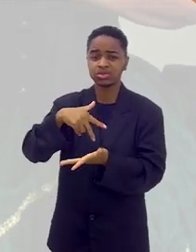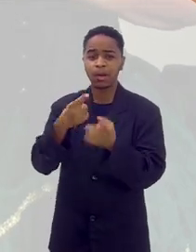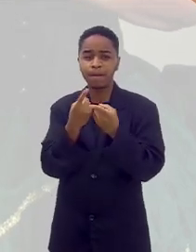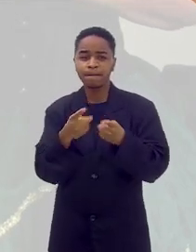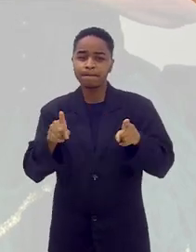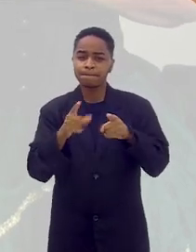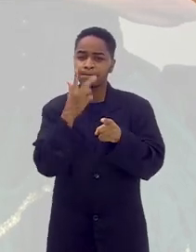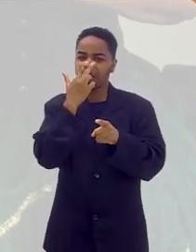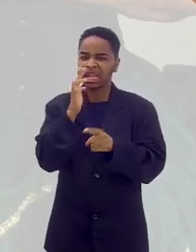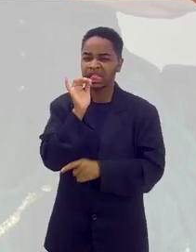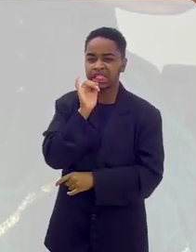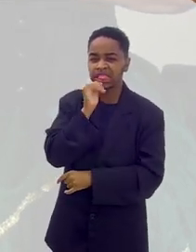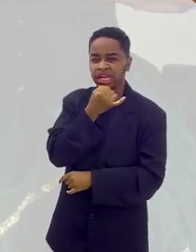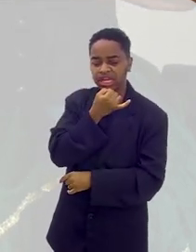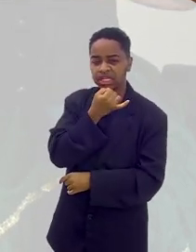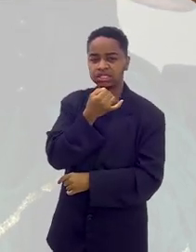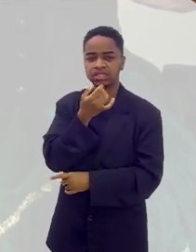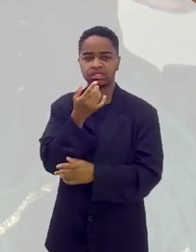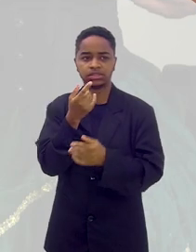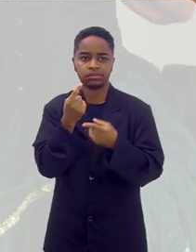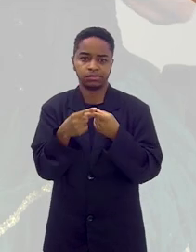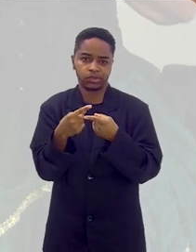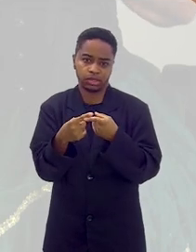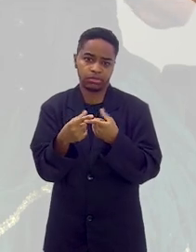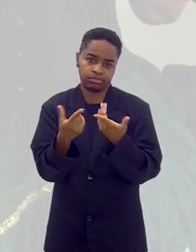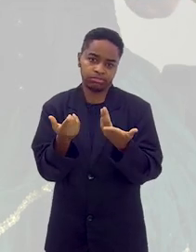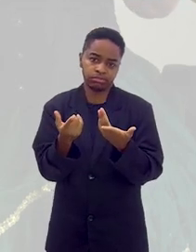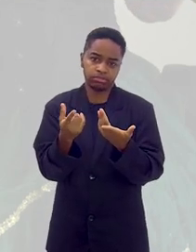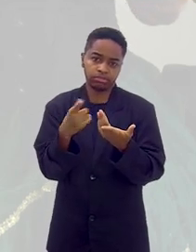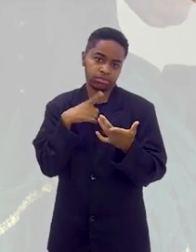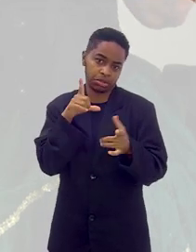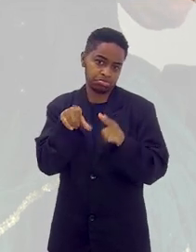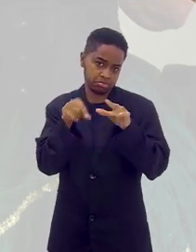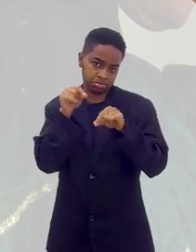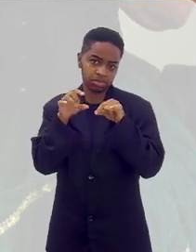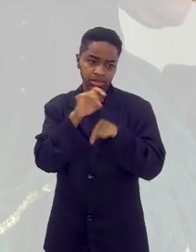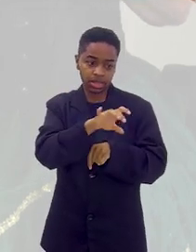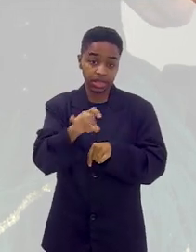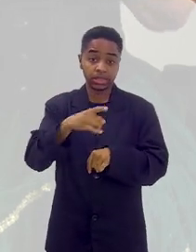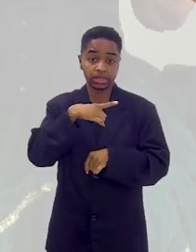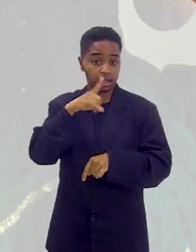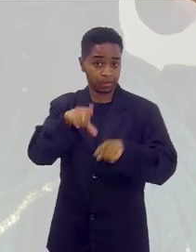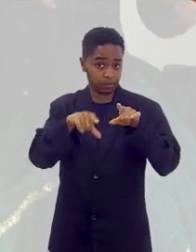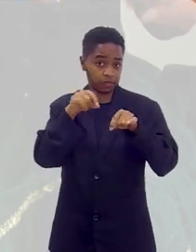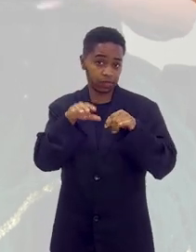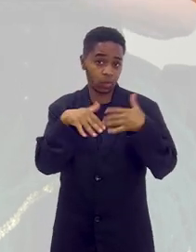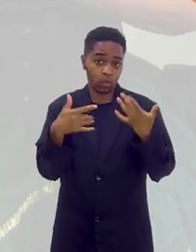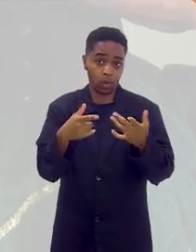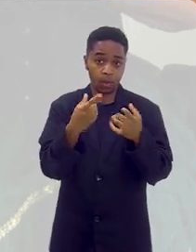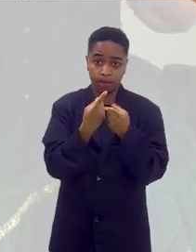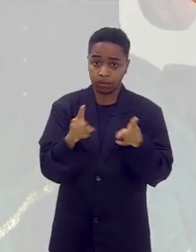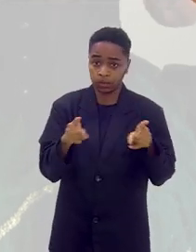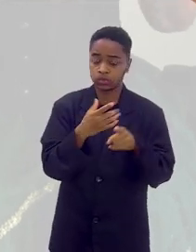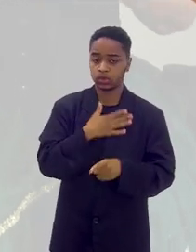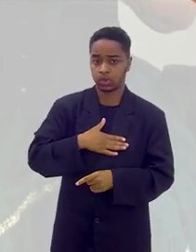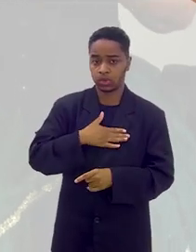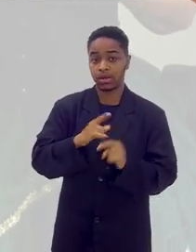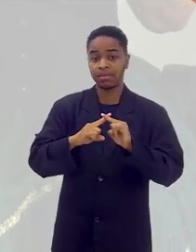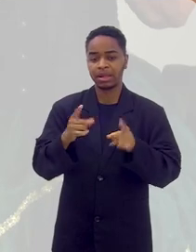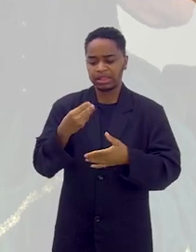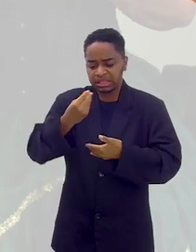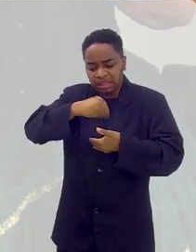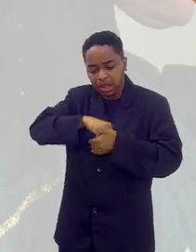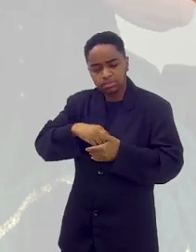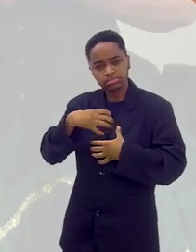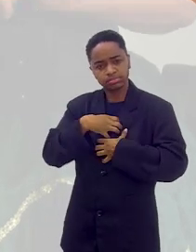uma melodia mais triste, porque é preferência também, Cada bailarina tem a sua preferência, mas eu estou